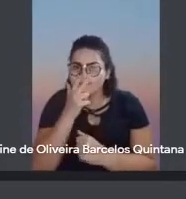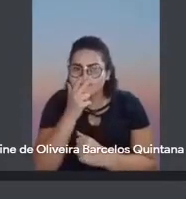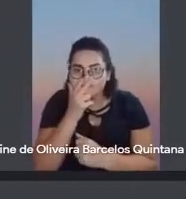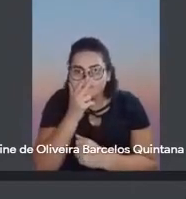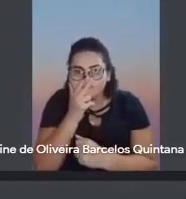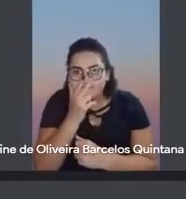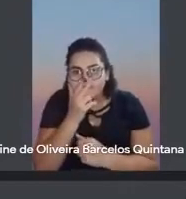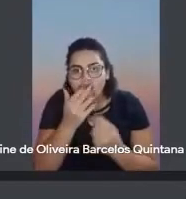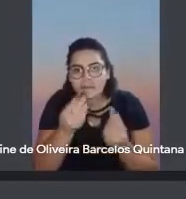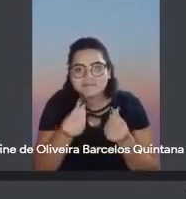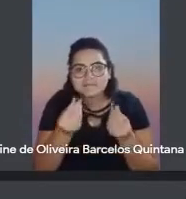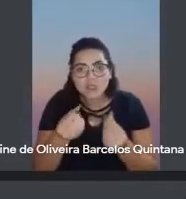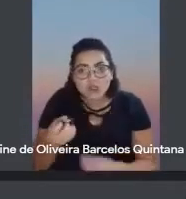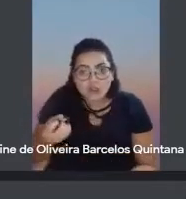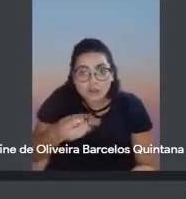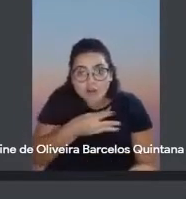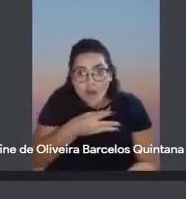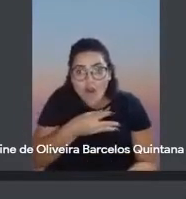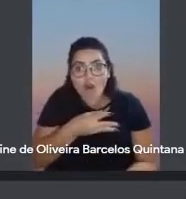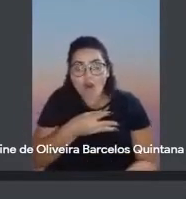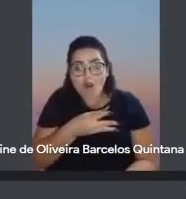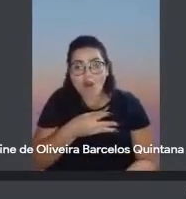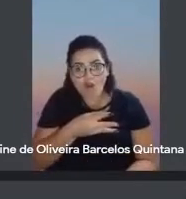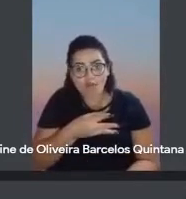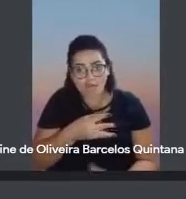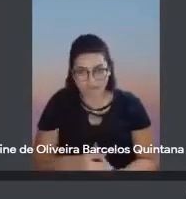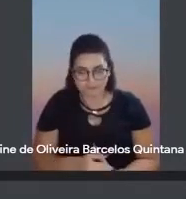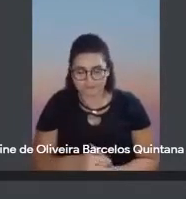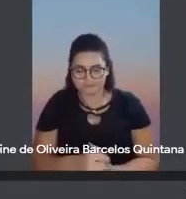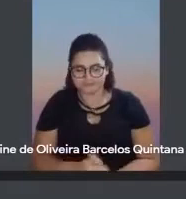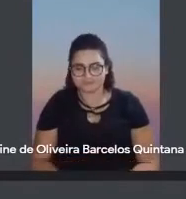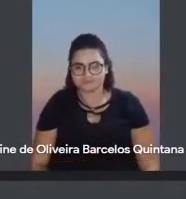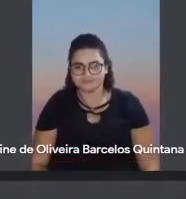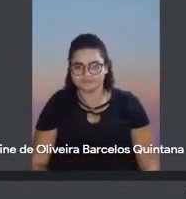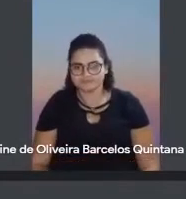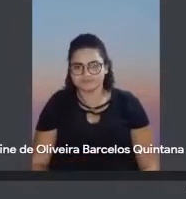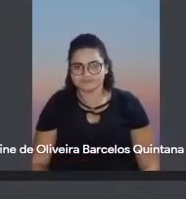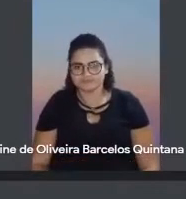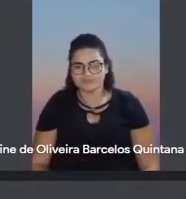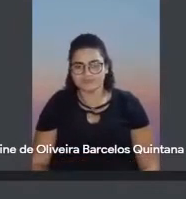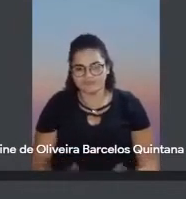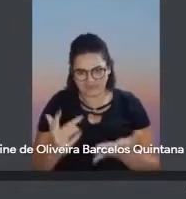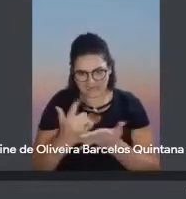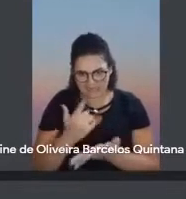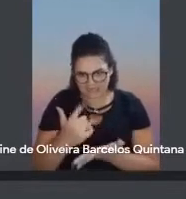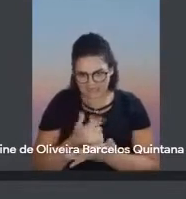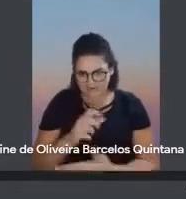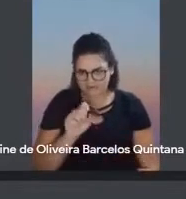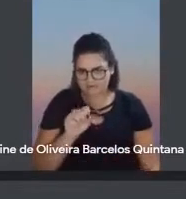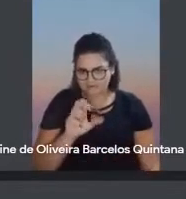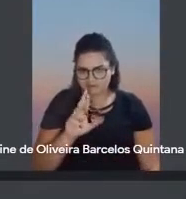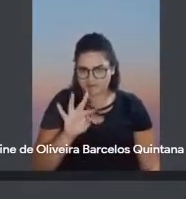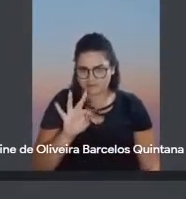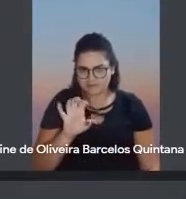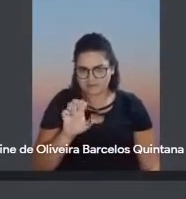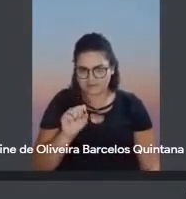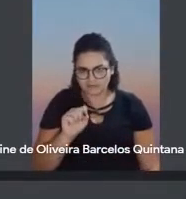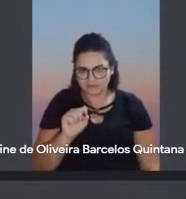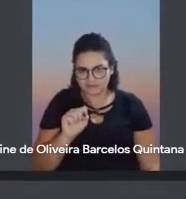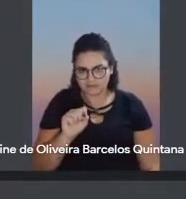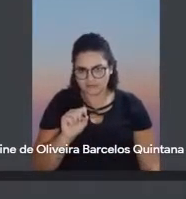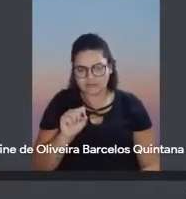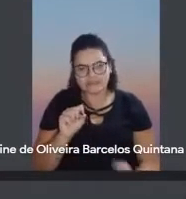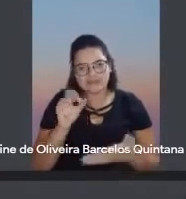nova, né? Por exemplo, particularmente, os Sertões, assim, me empolga muito aquela descrição da